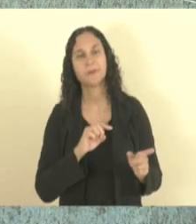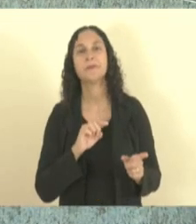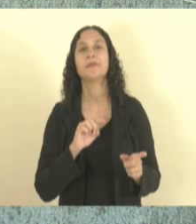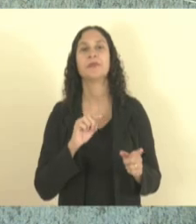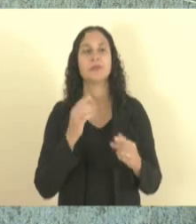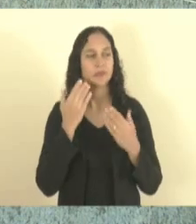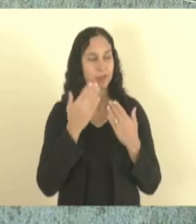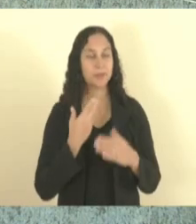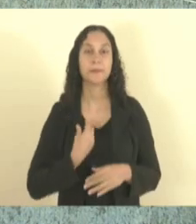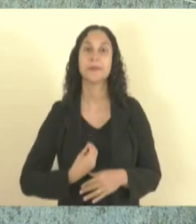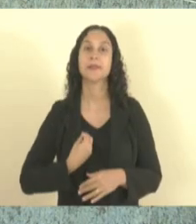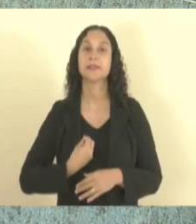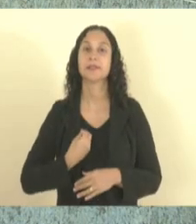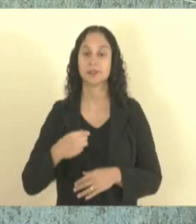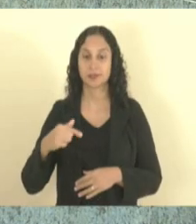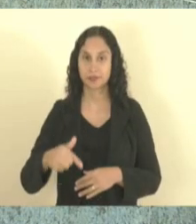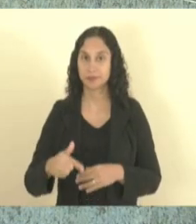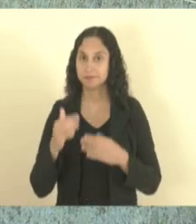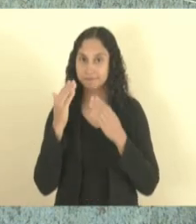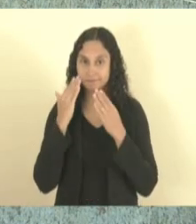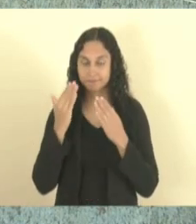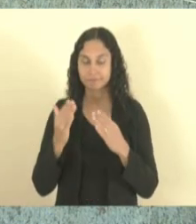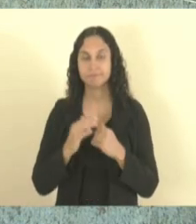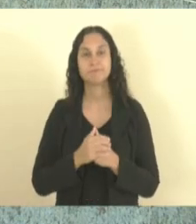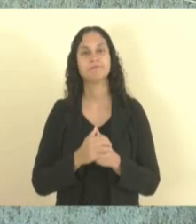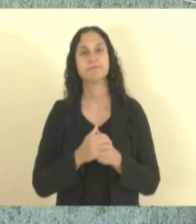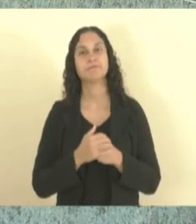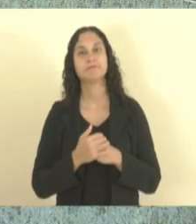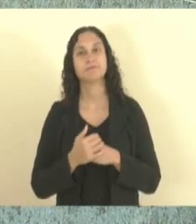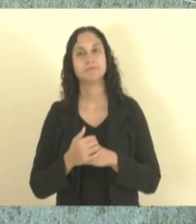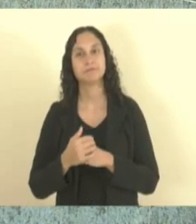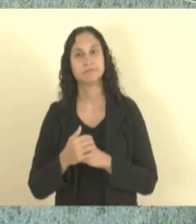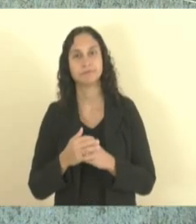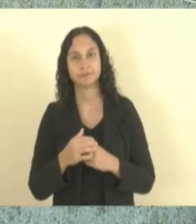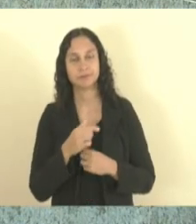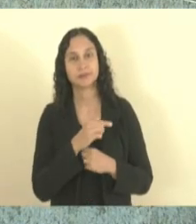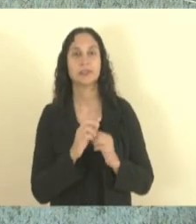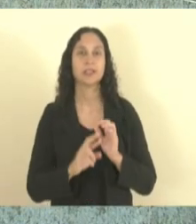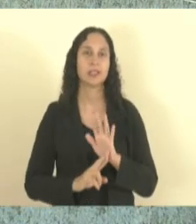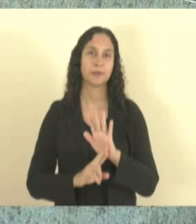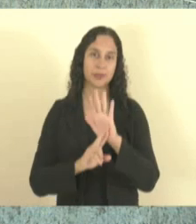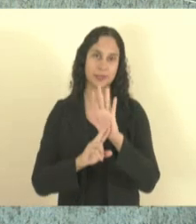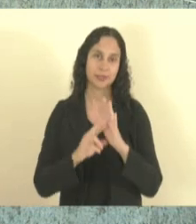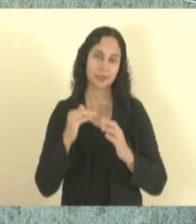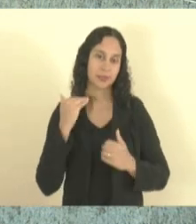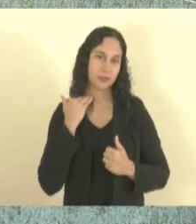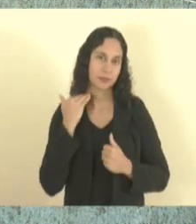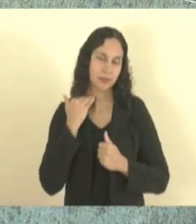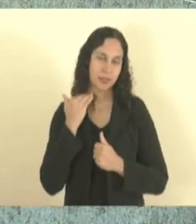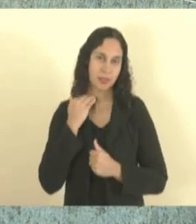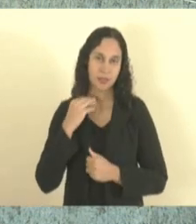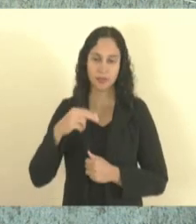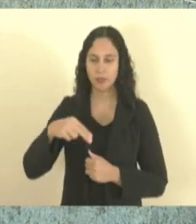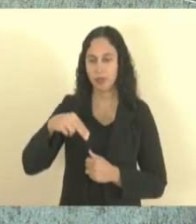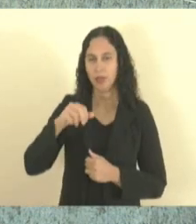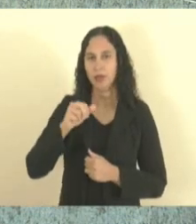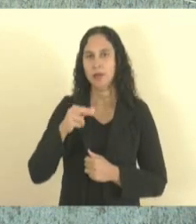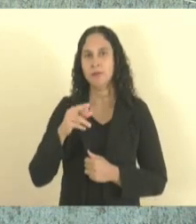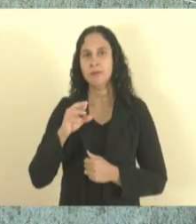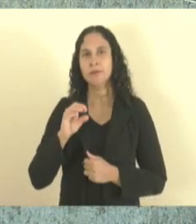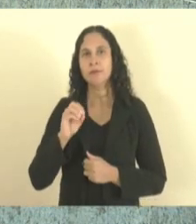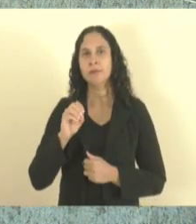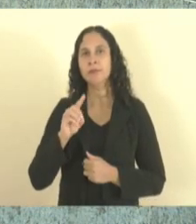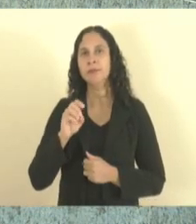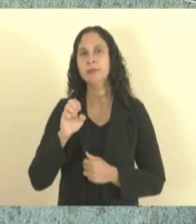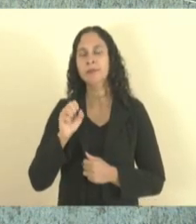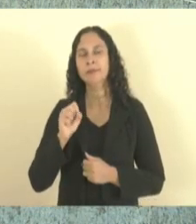o senhor e os nossos amigos como representantes aqui do banco do nordeste falei da